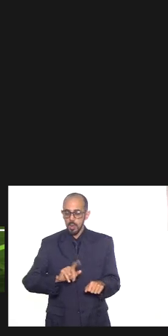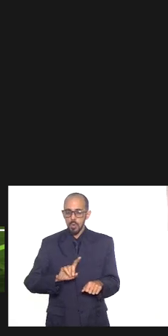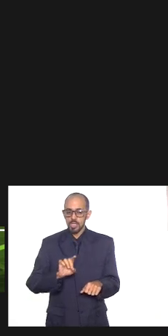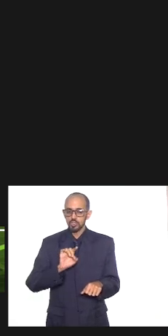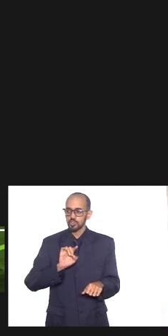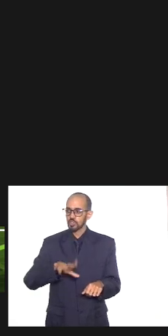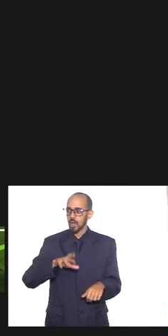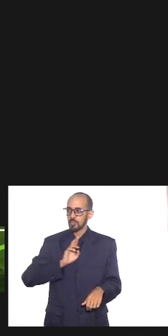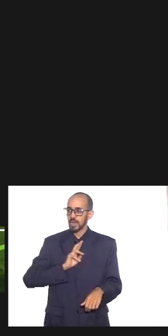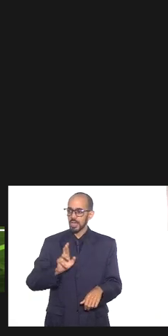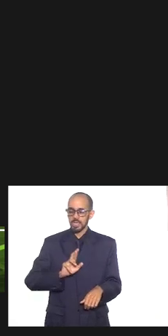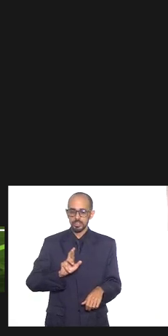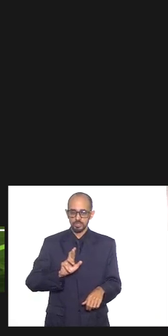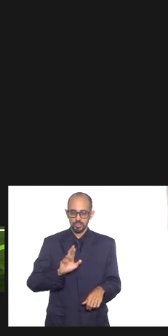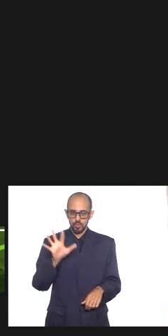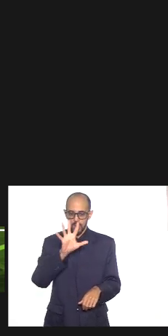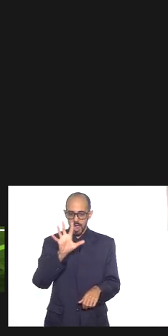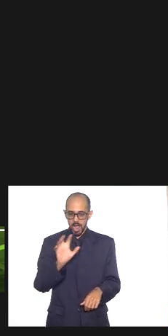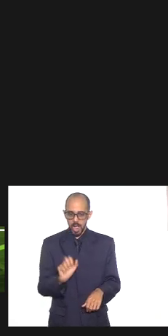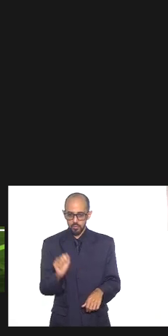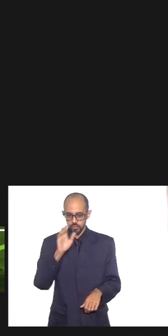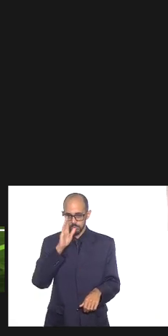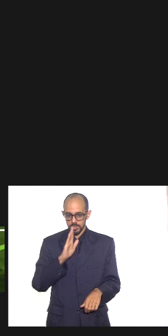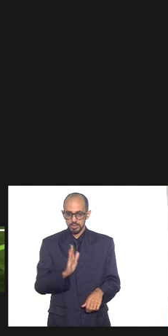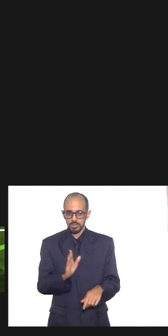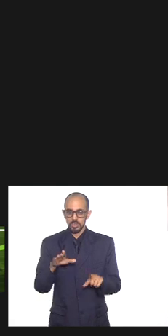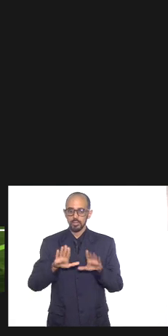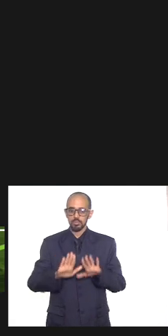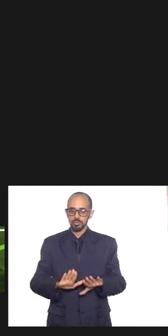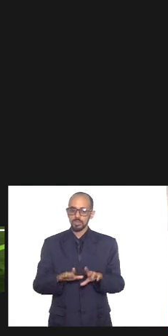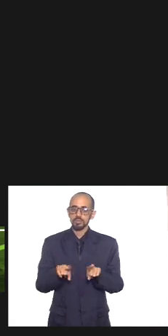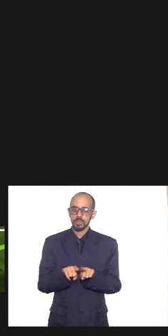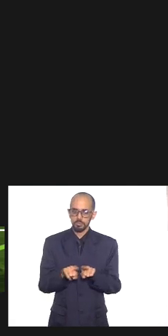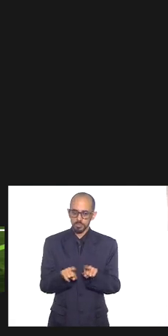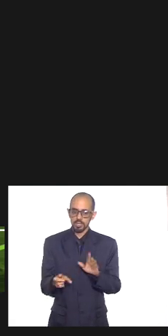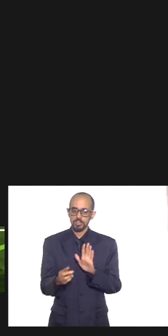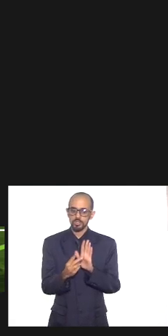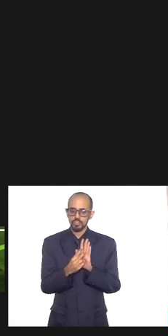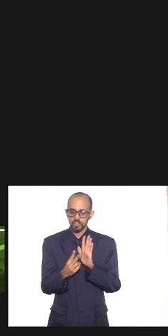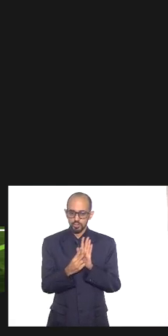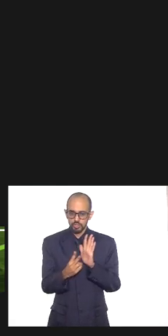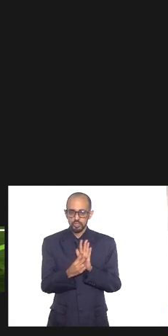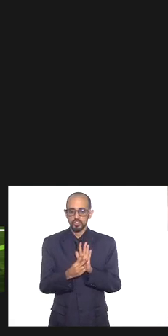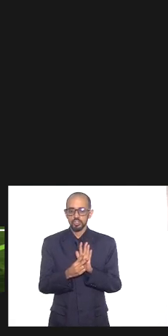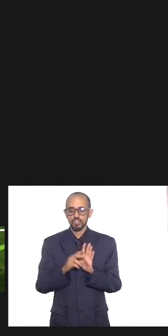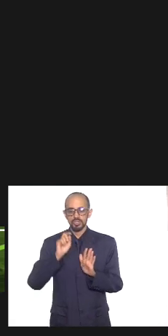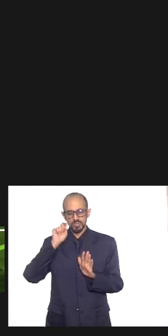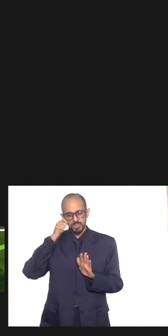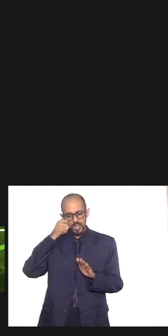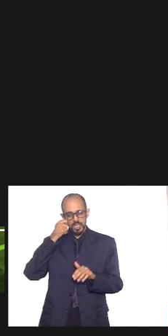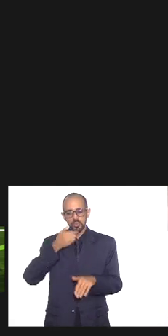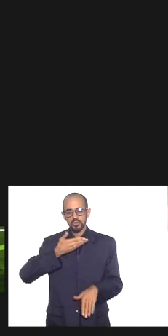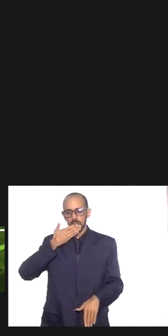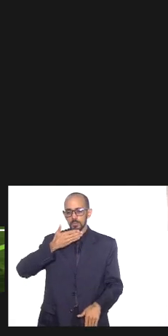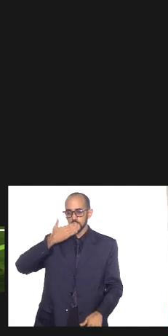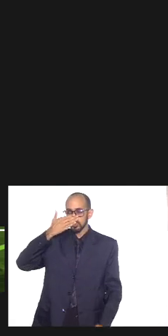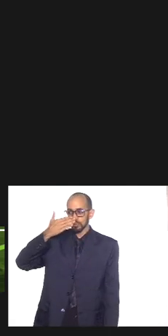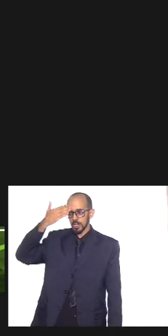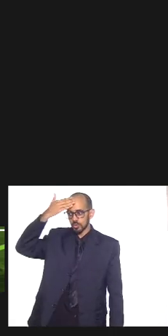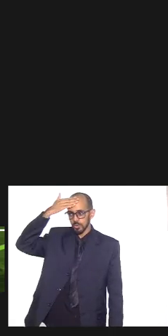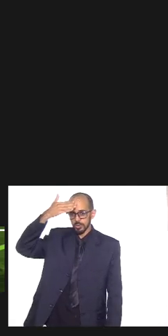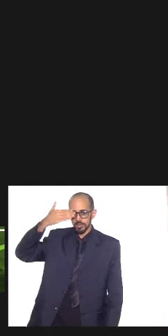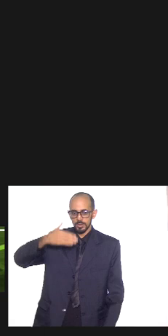pelos cultos afro-brasileiros perseguidos pelos indígenas mas também negros refugiados muçulmanos os